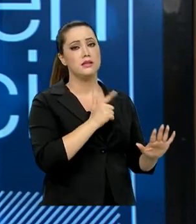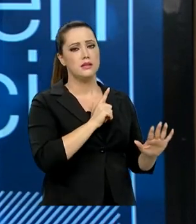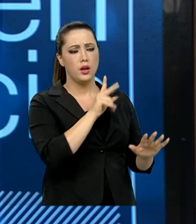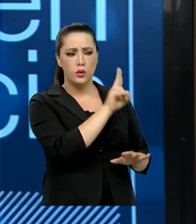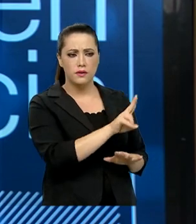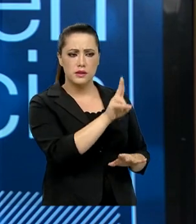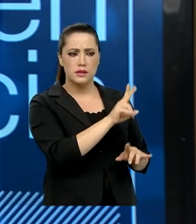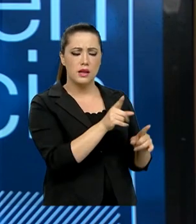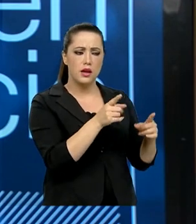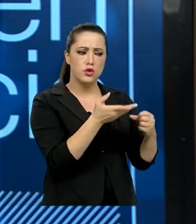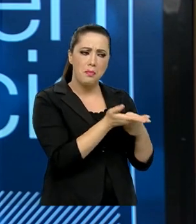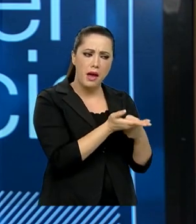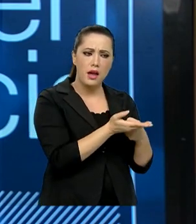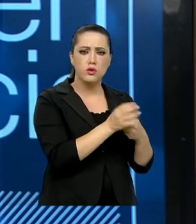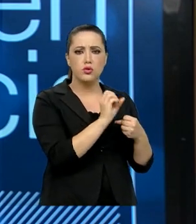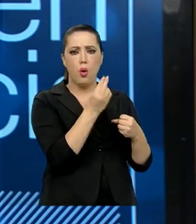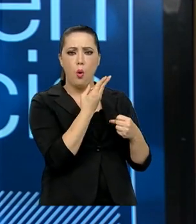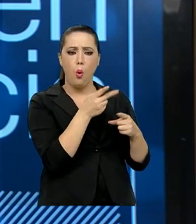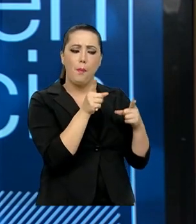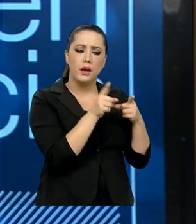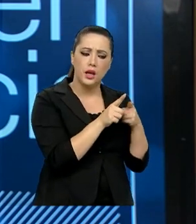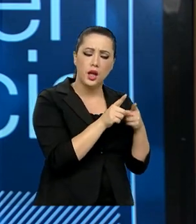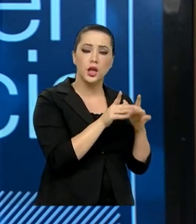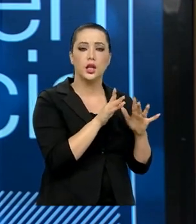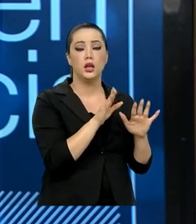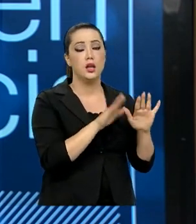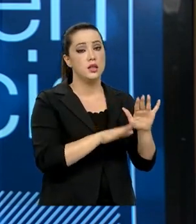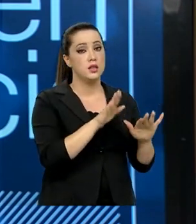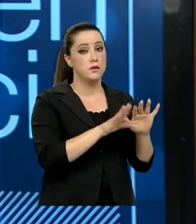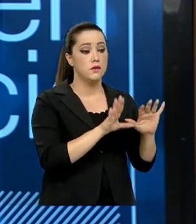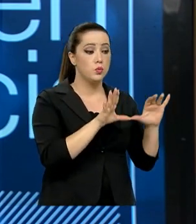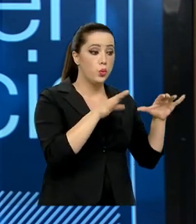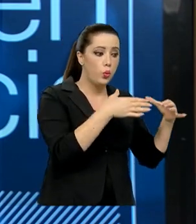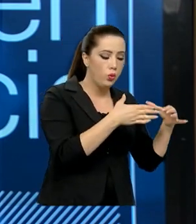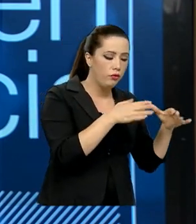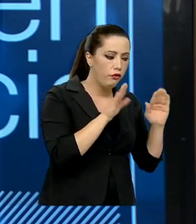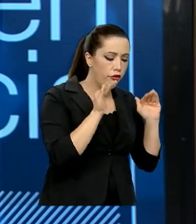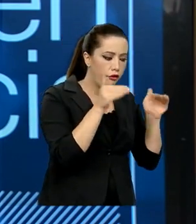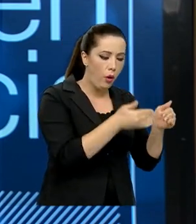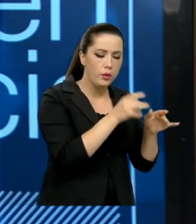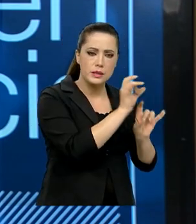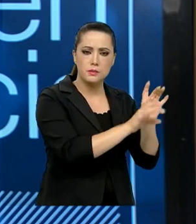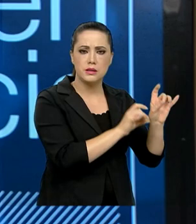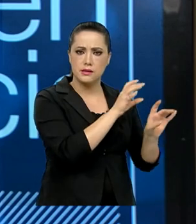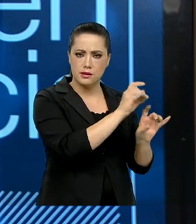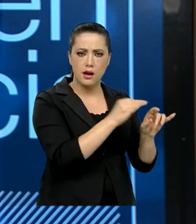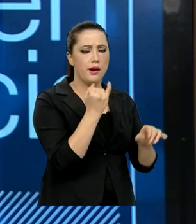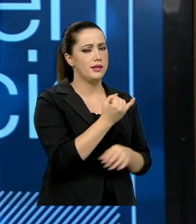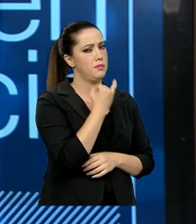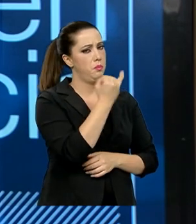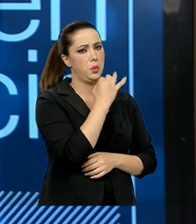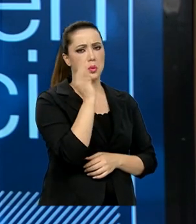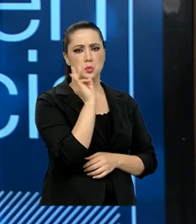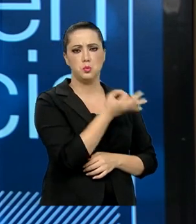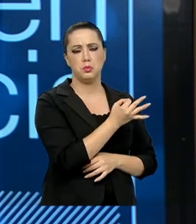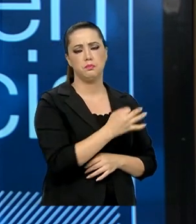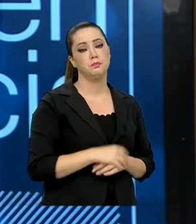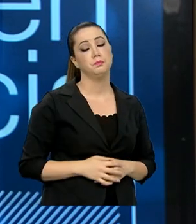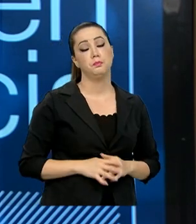médias ou mesmo pequenas universidades, em determinados nichos, eles se despontam com pesquisas de qualidade.